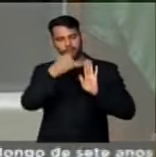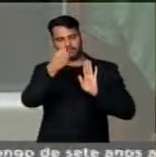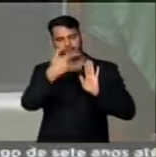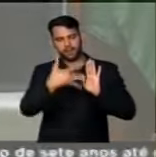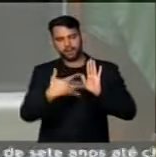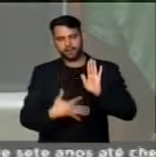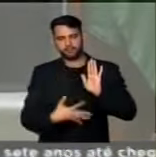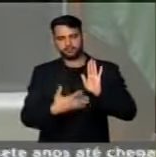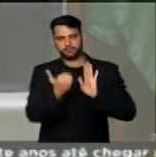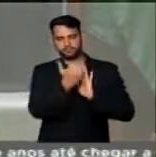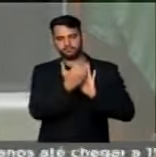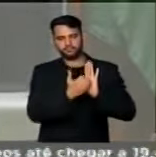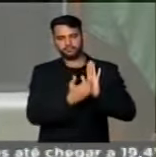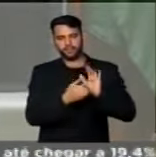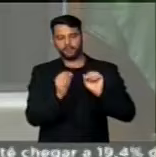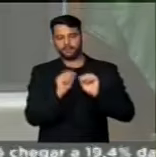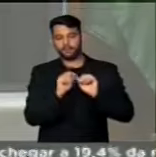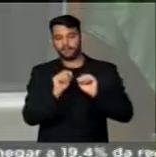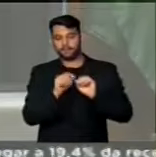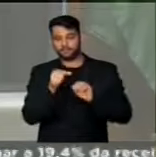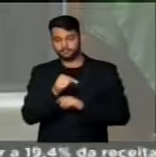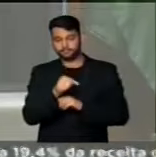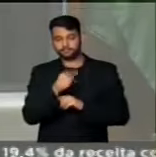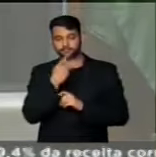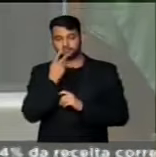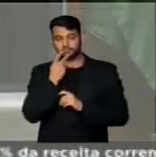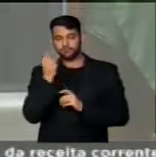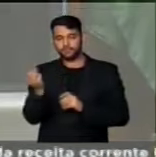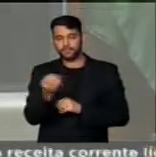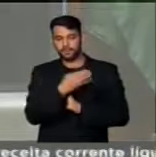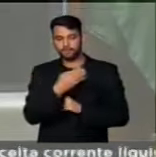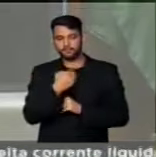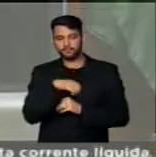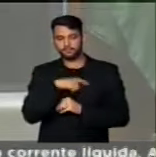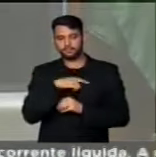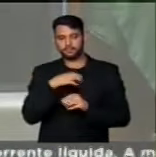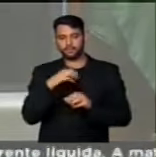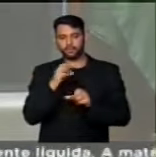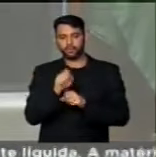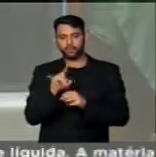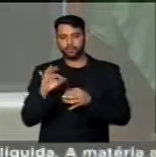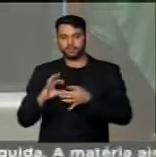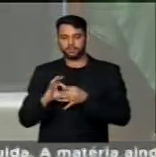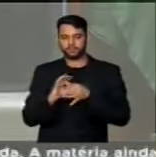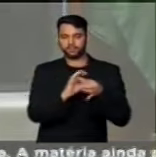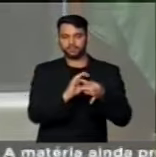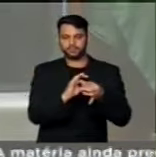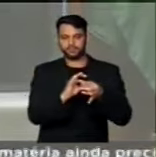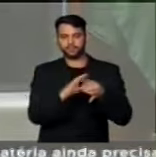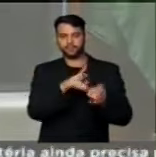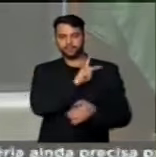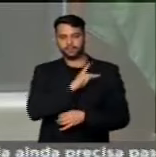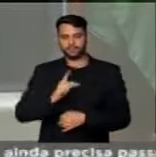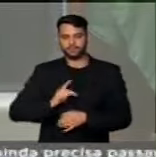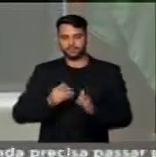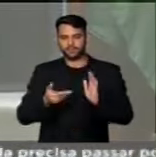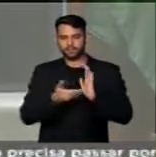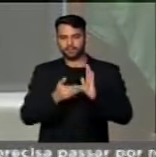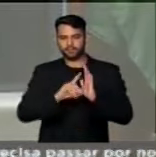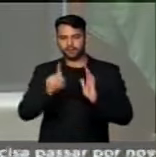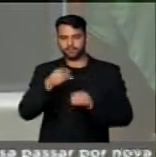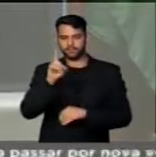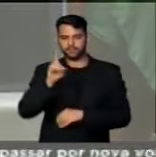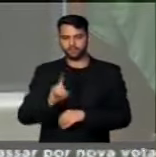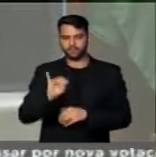feita de que novas contas o conectam, o presidente da casa, o ex